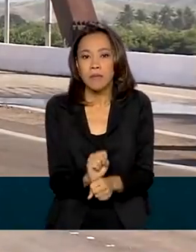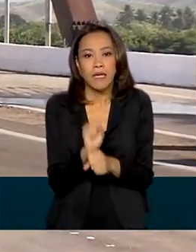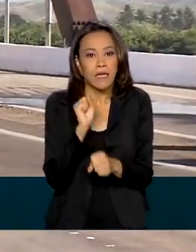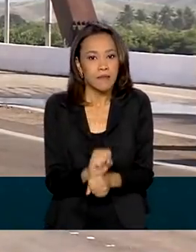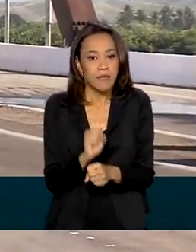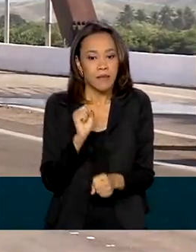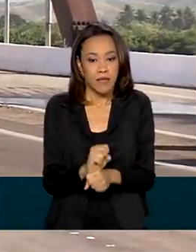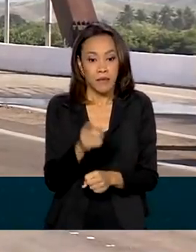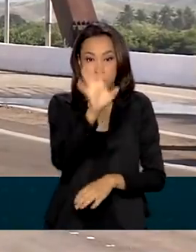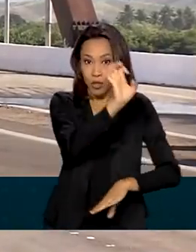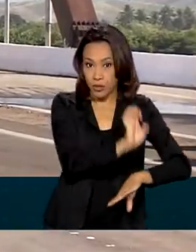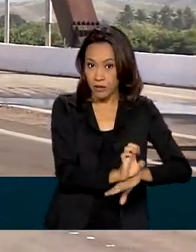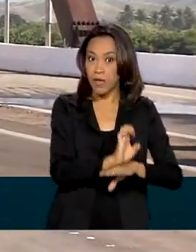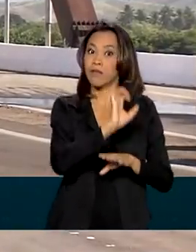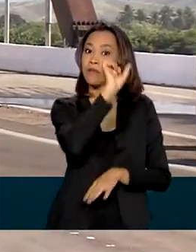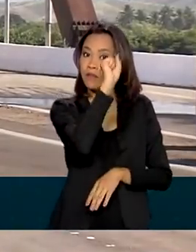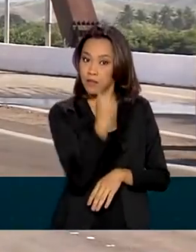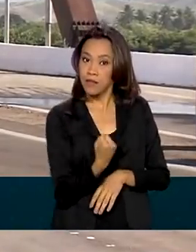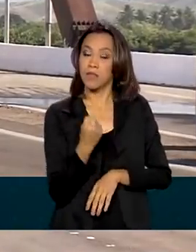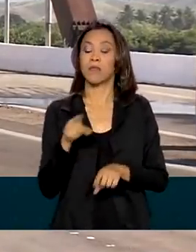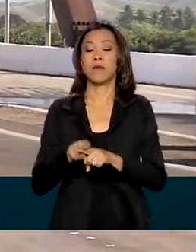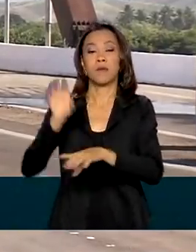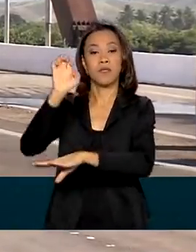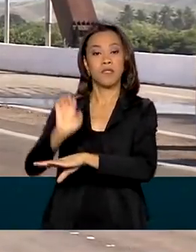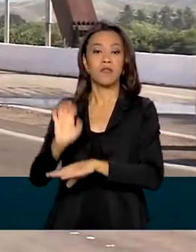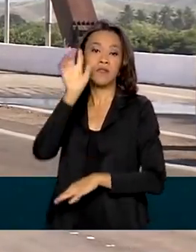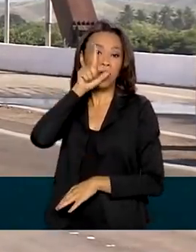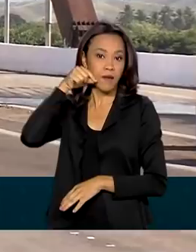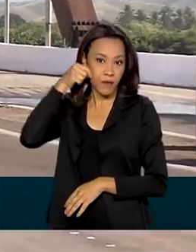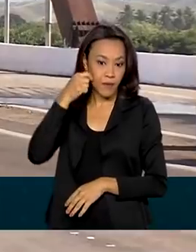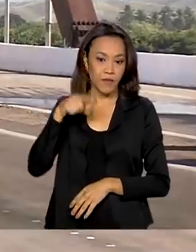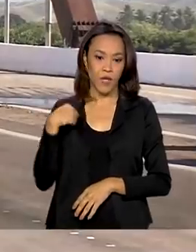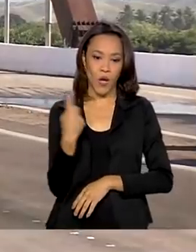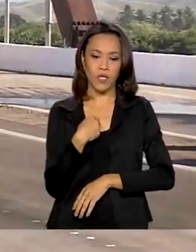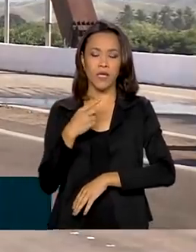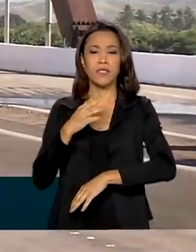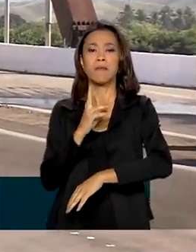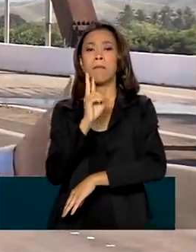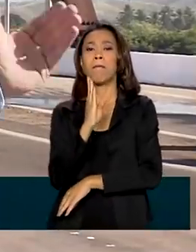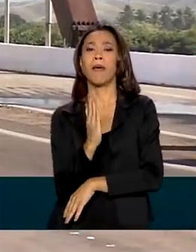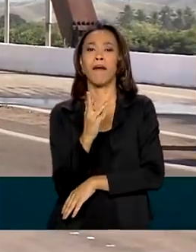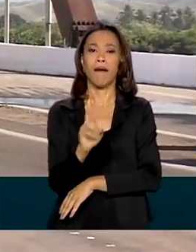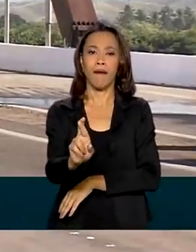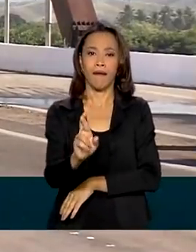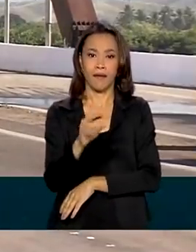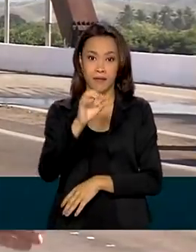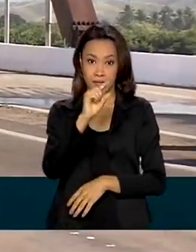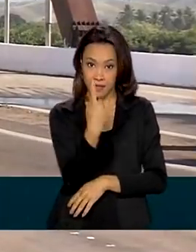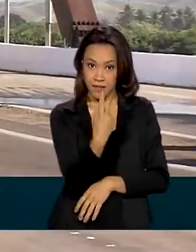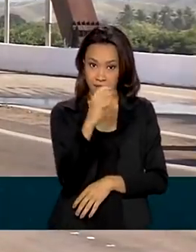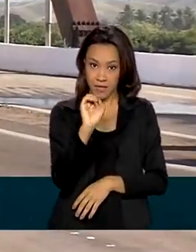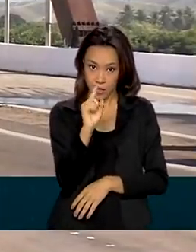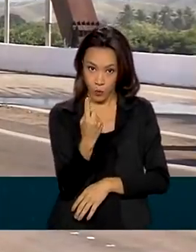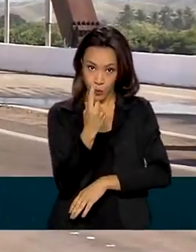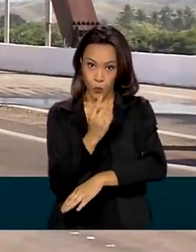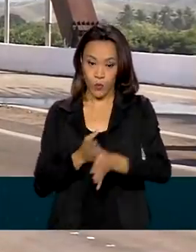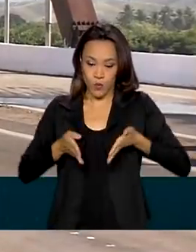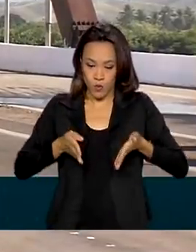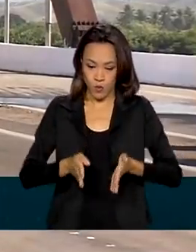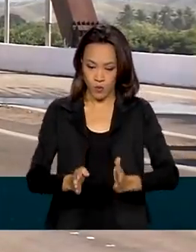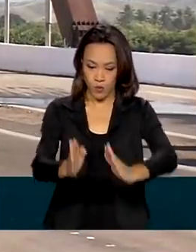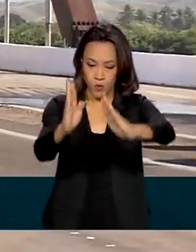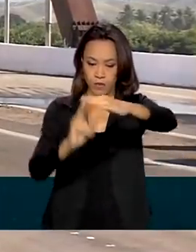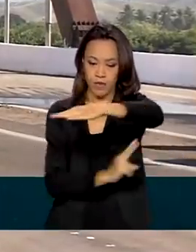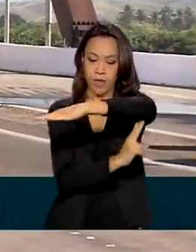Sergipe e também para Alagoas. A gente está exatamente em cima da BR-101. A ponte fica aqui mais atrás. E ontem,